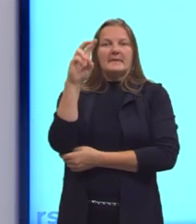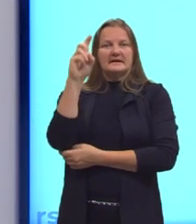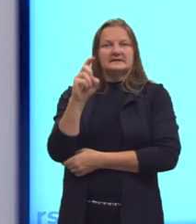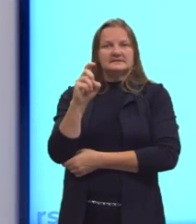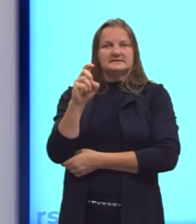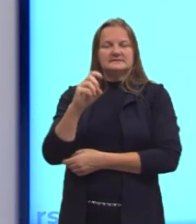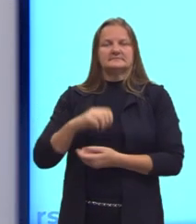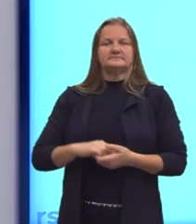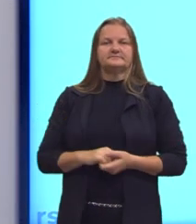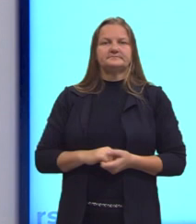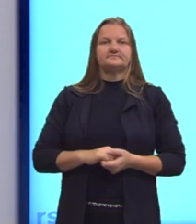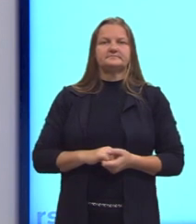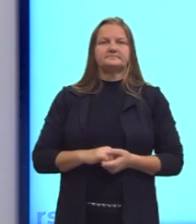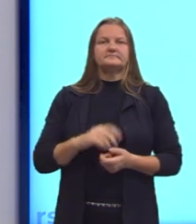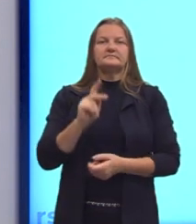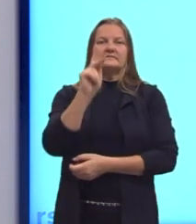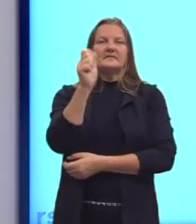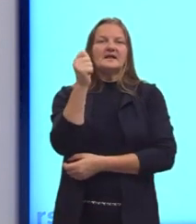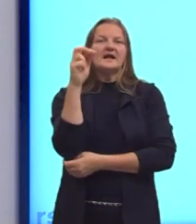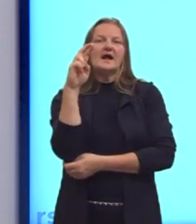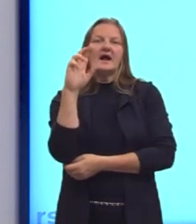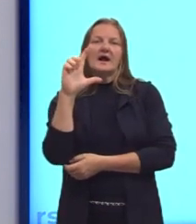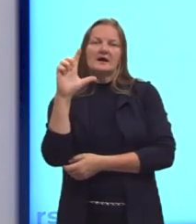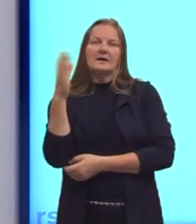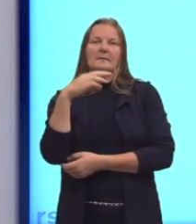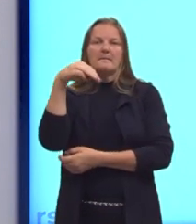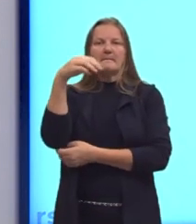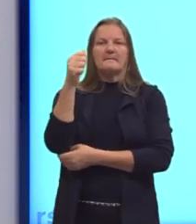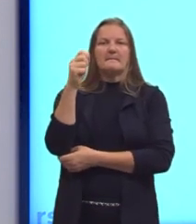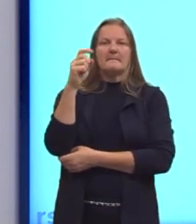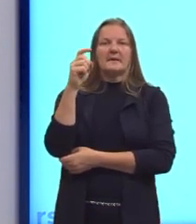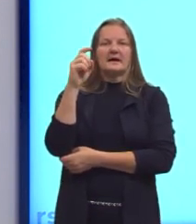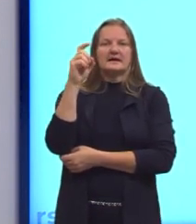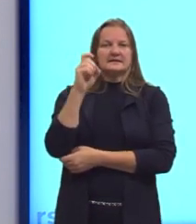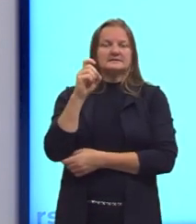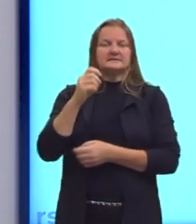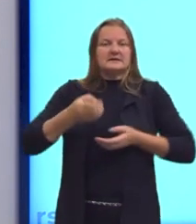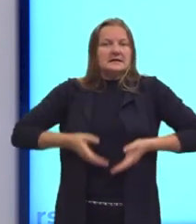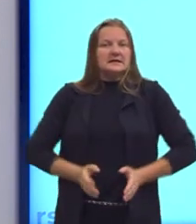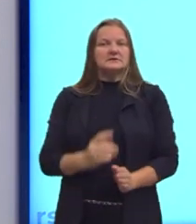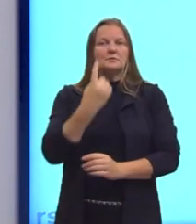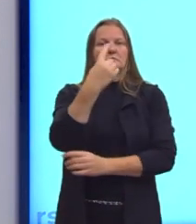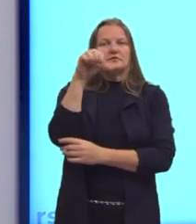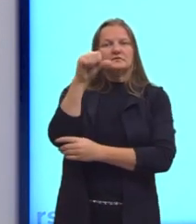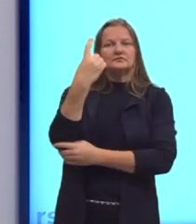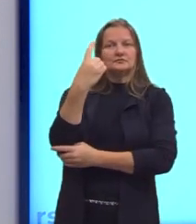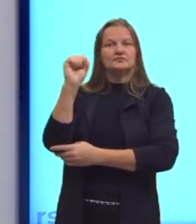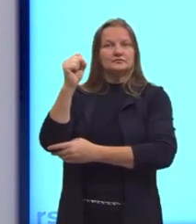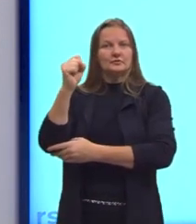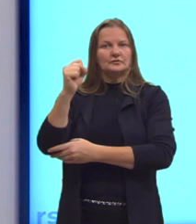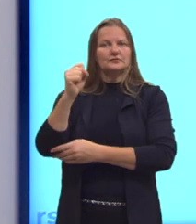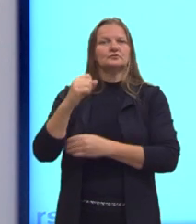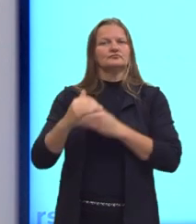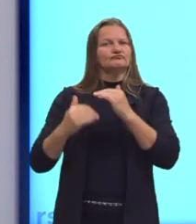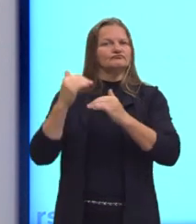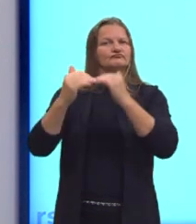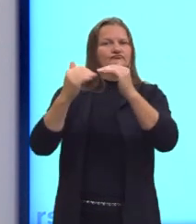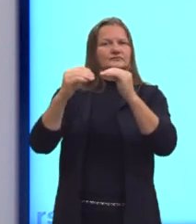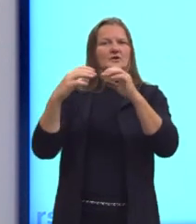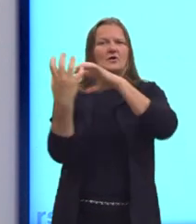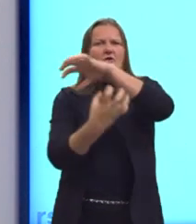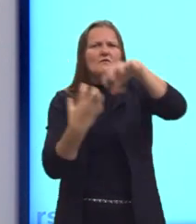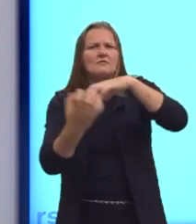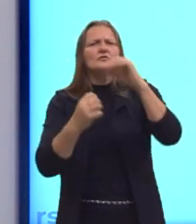Karl Marx. O Karl Marx já nasce em 1818. Então, já está avançada a revolução